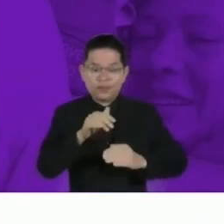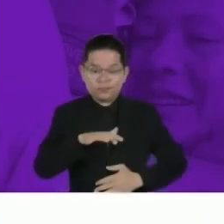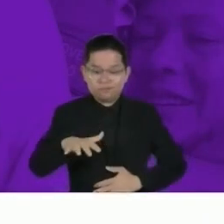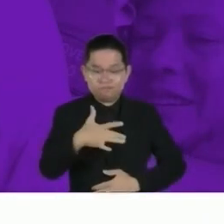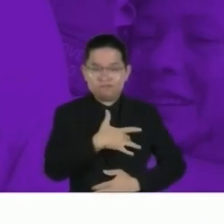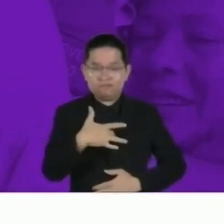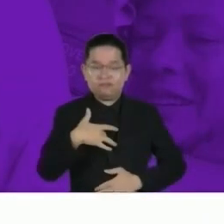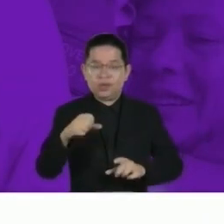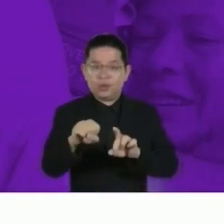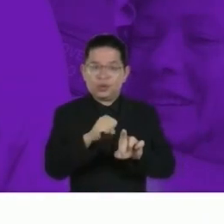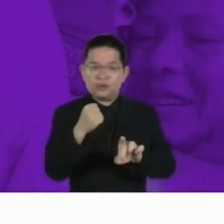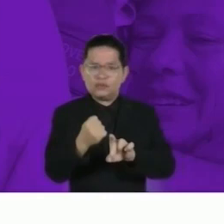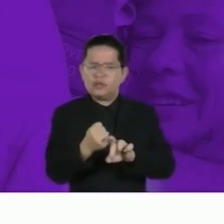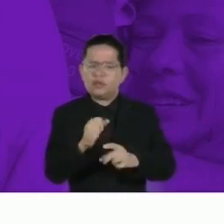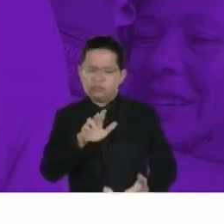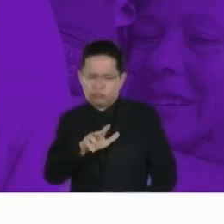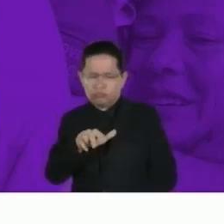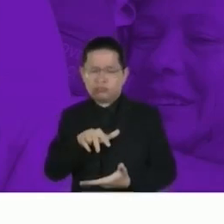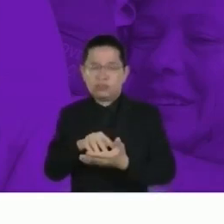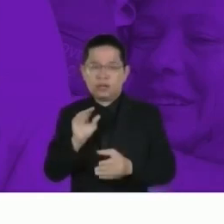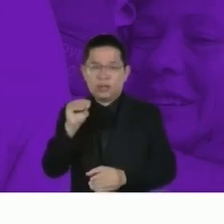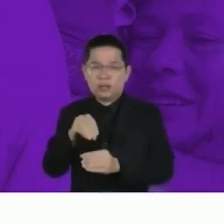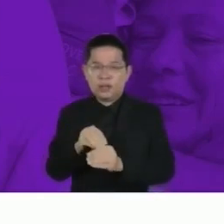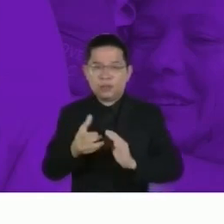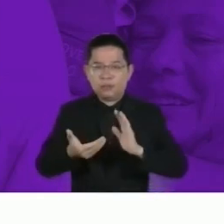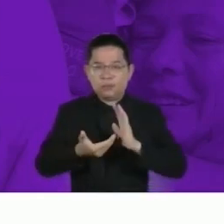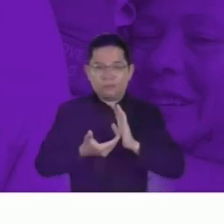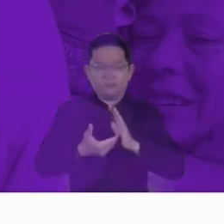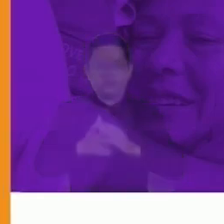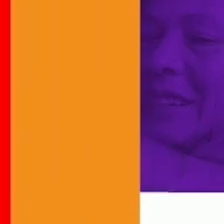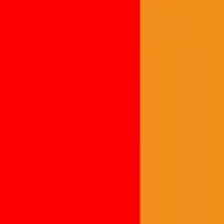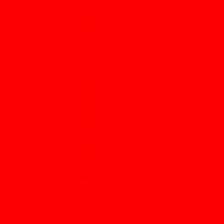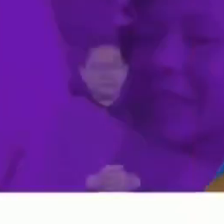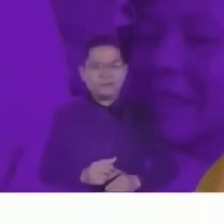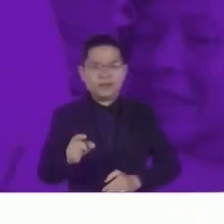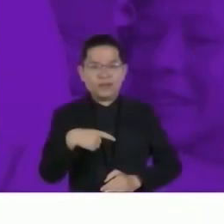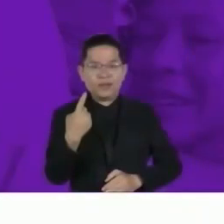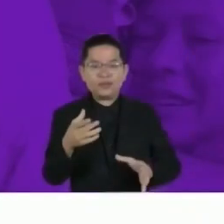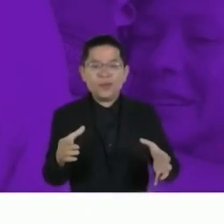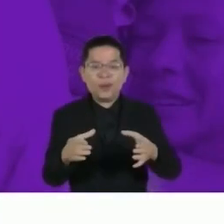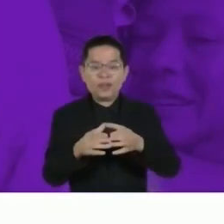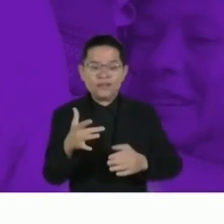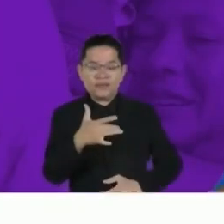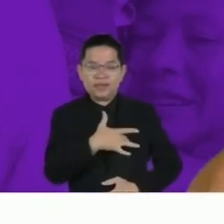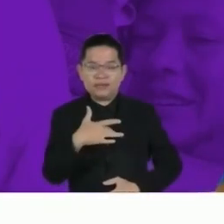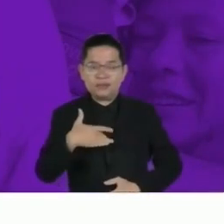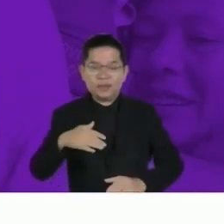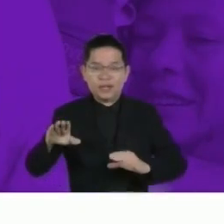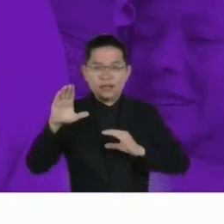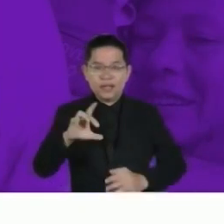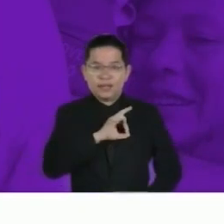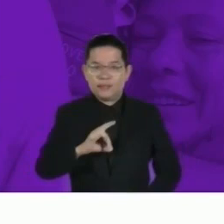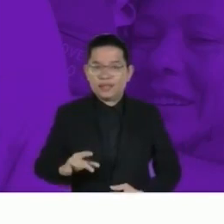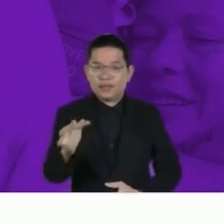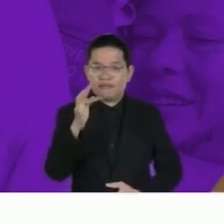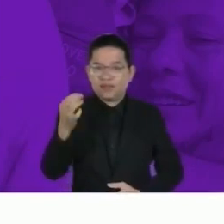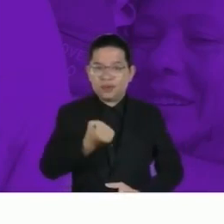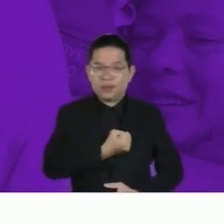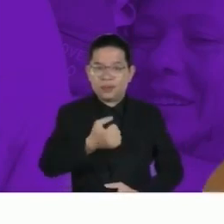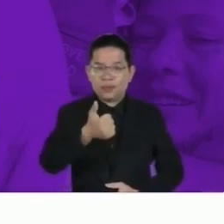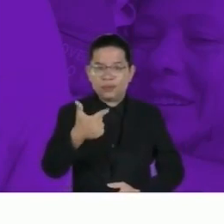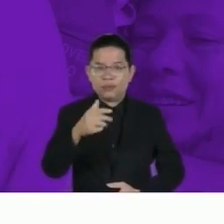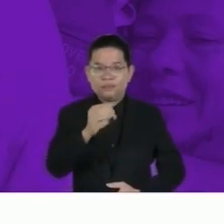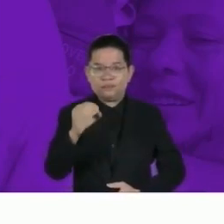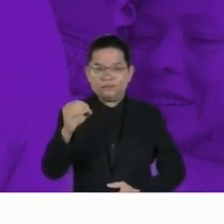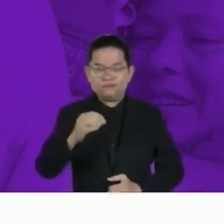trabalhadores da saúde e sociedade ter voz na Câmara Federal. Somos o coletivo da saúde, candidato a deputado federal,